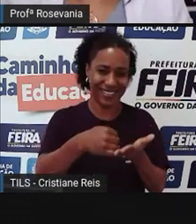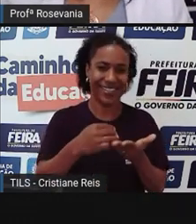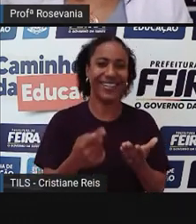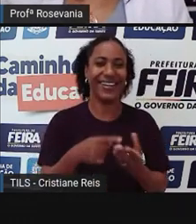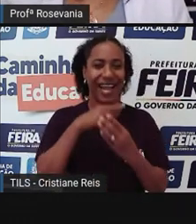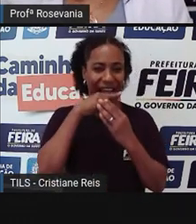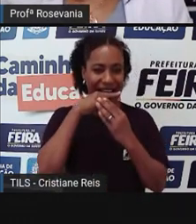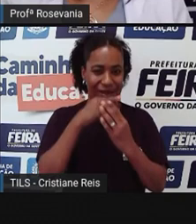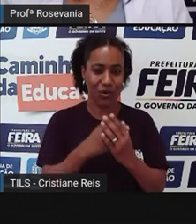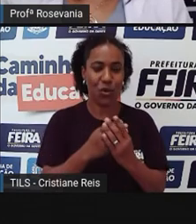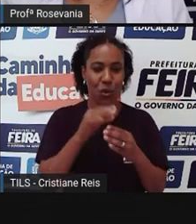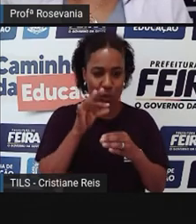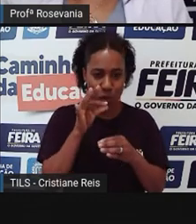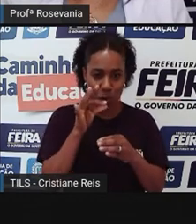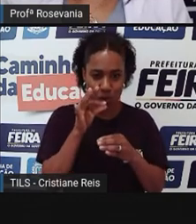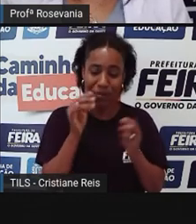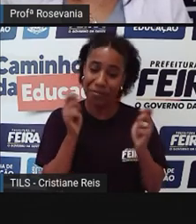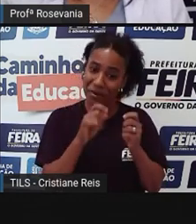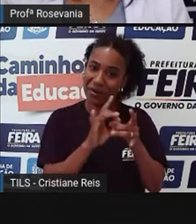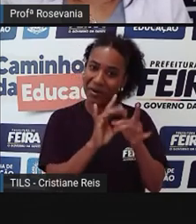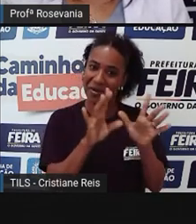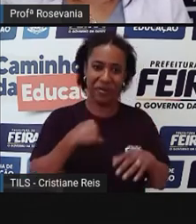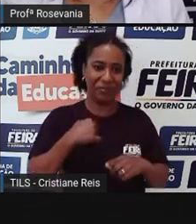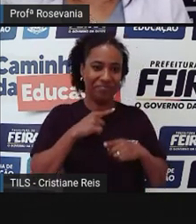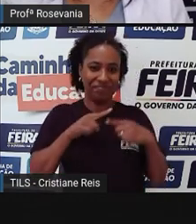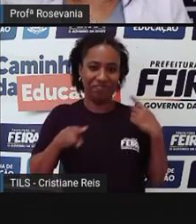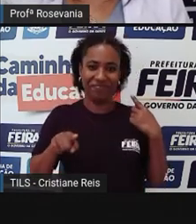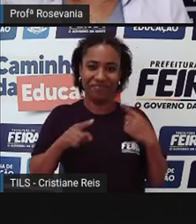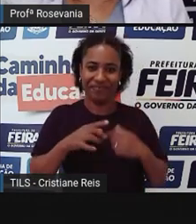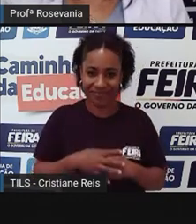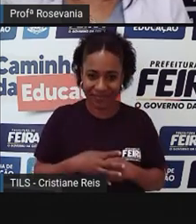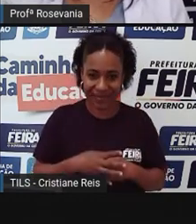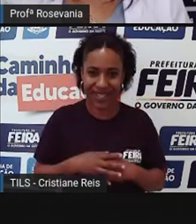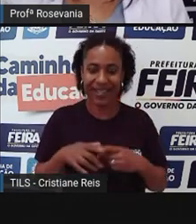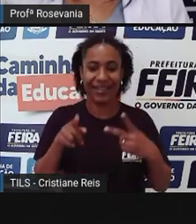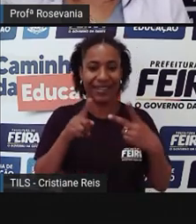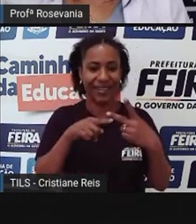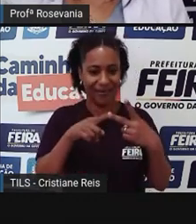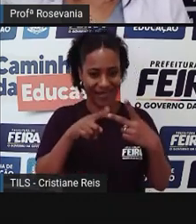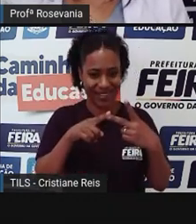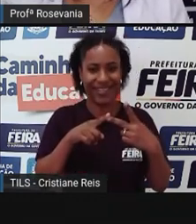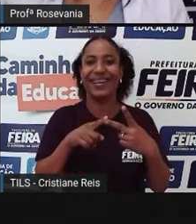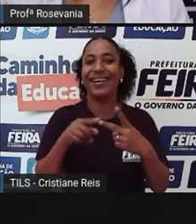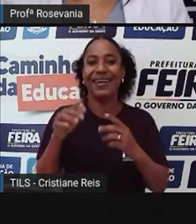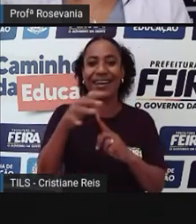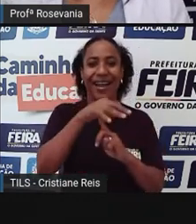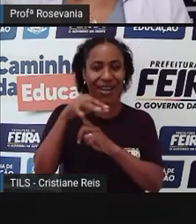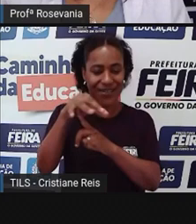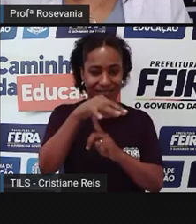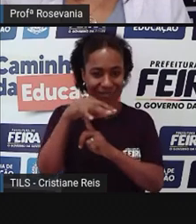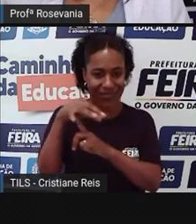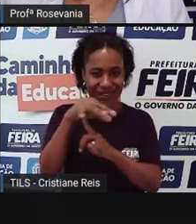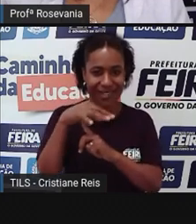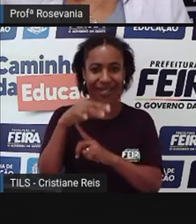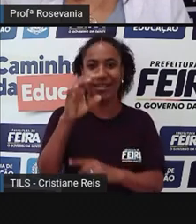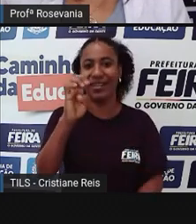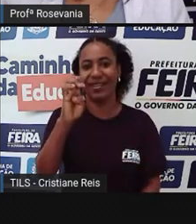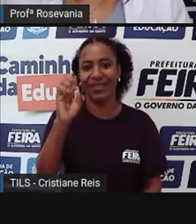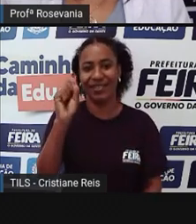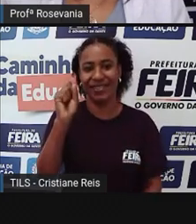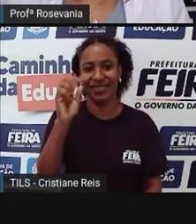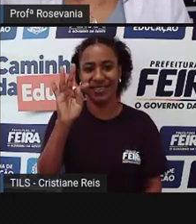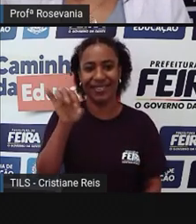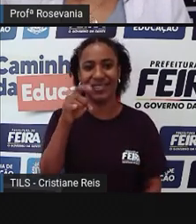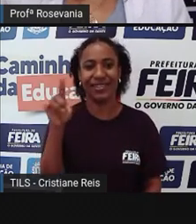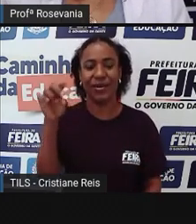É a feirinha da Estação Nova, que funciona a semana toda, se bem que a feirinha do Tomba também funciona a semana toda.